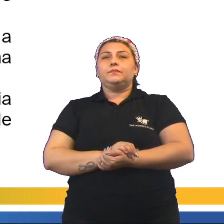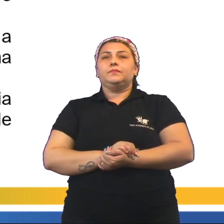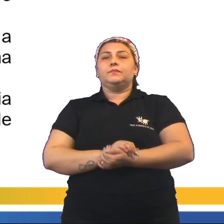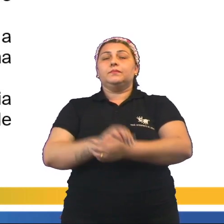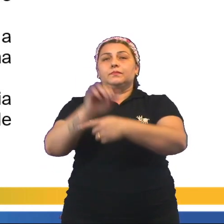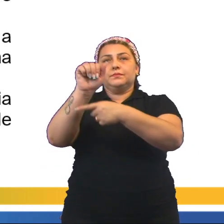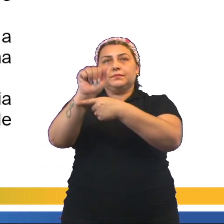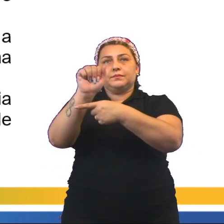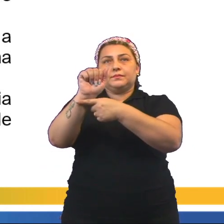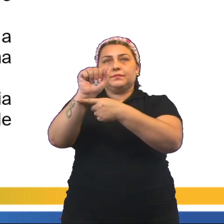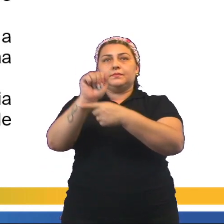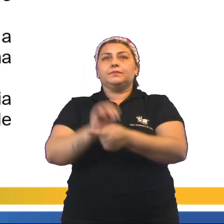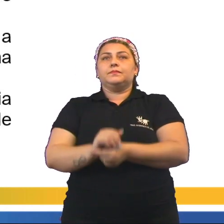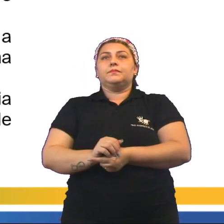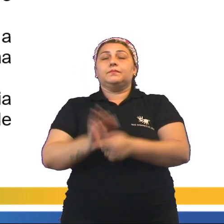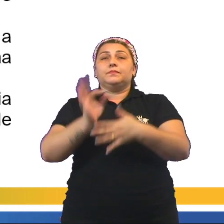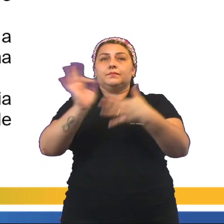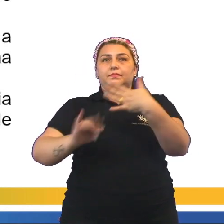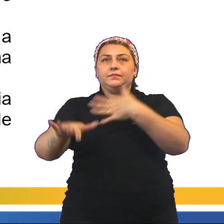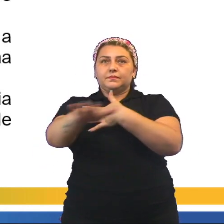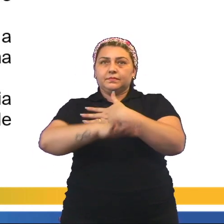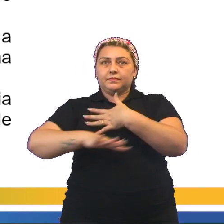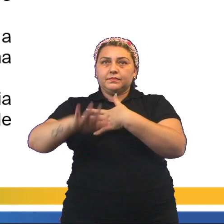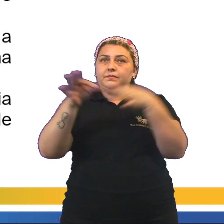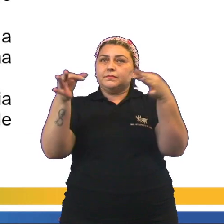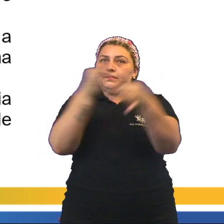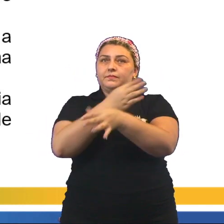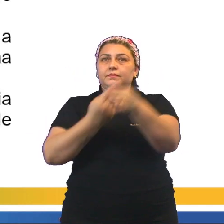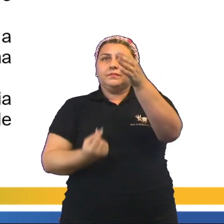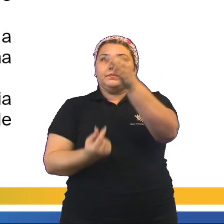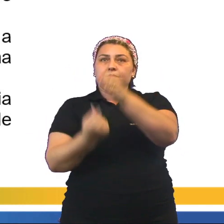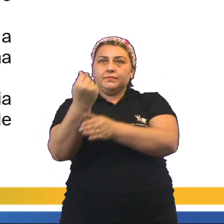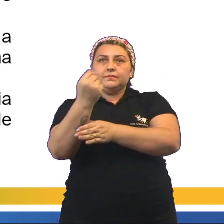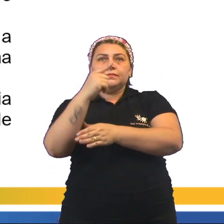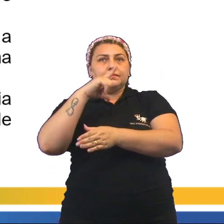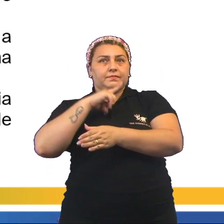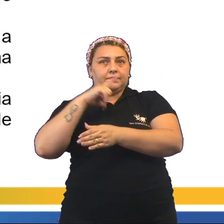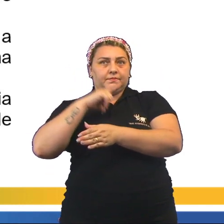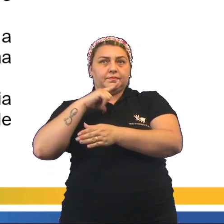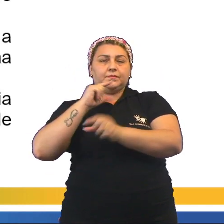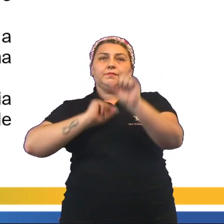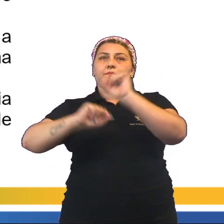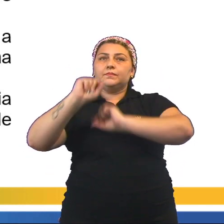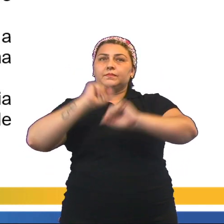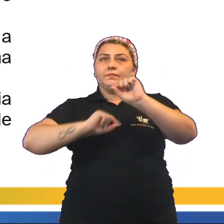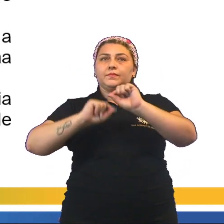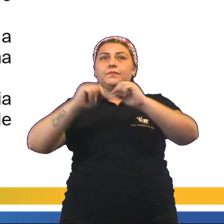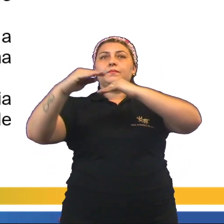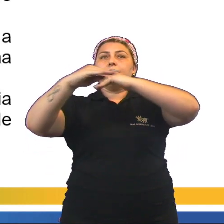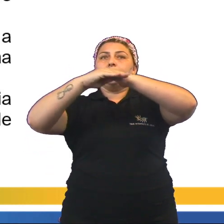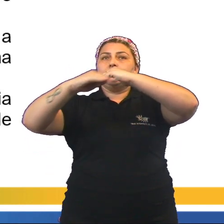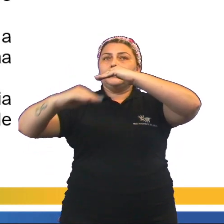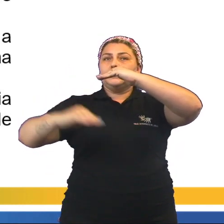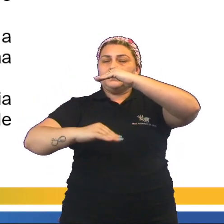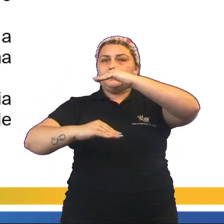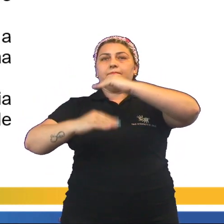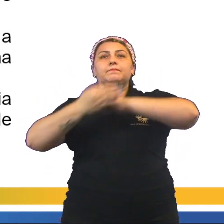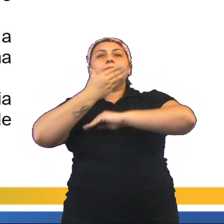expressa na letra A. As classes sociais formadas no capitalismo estabelecem